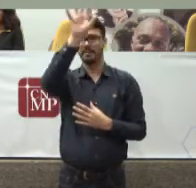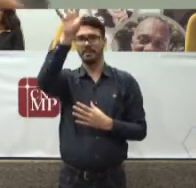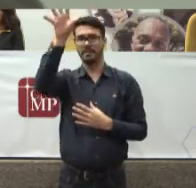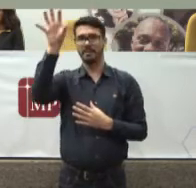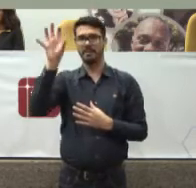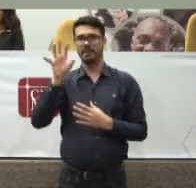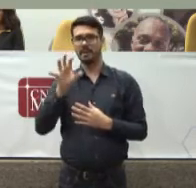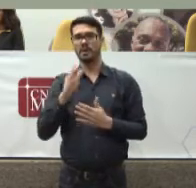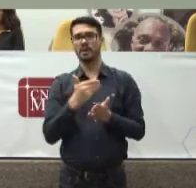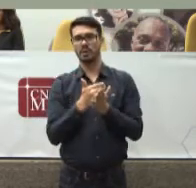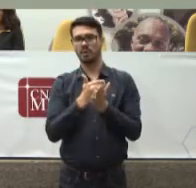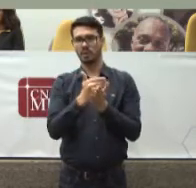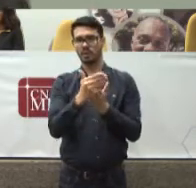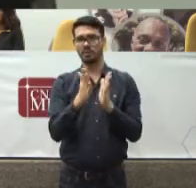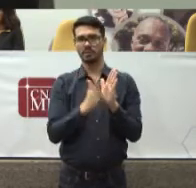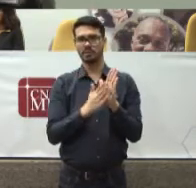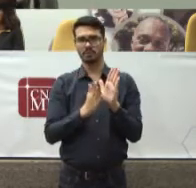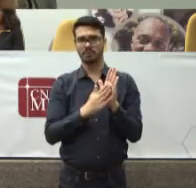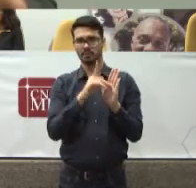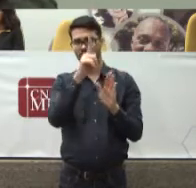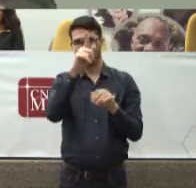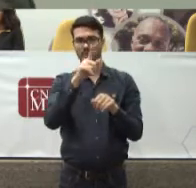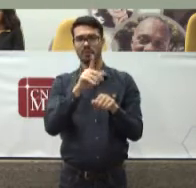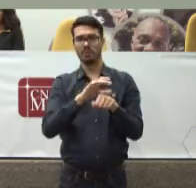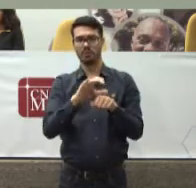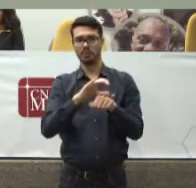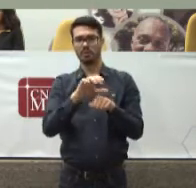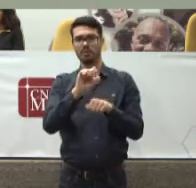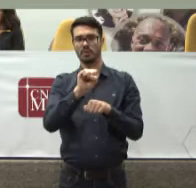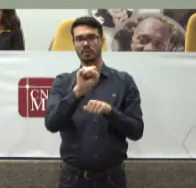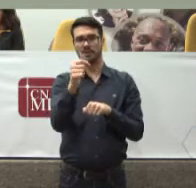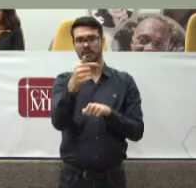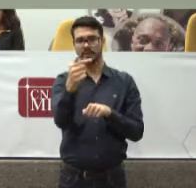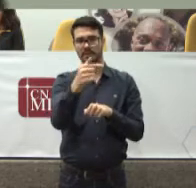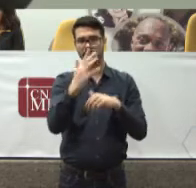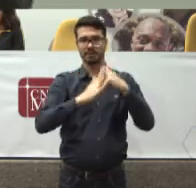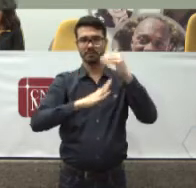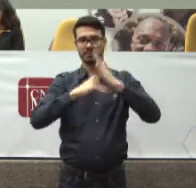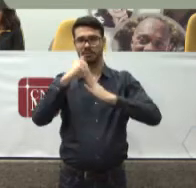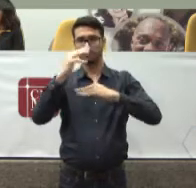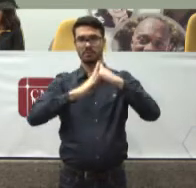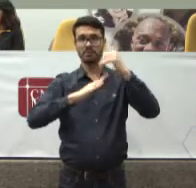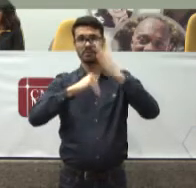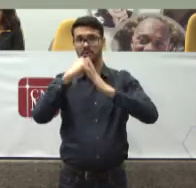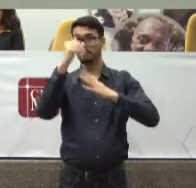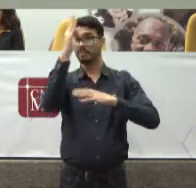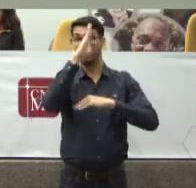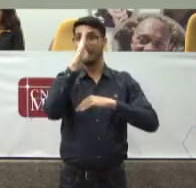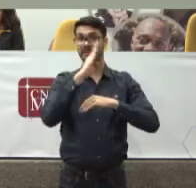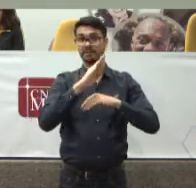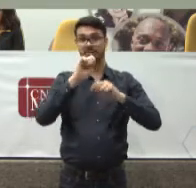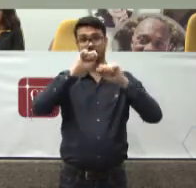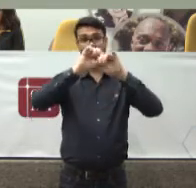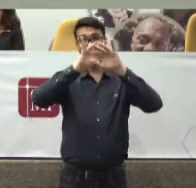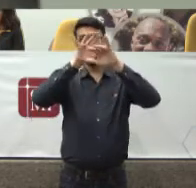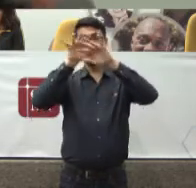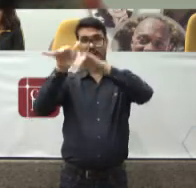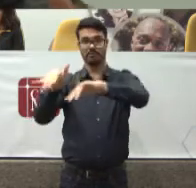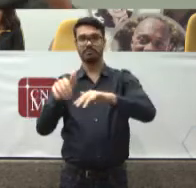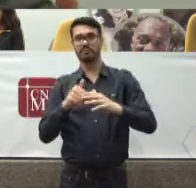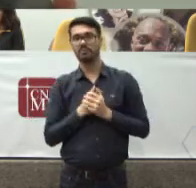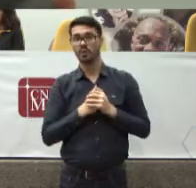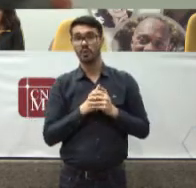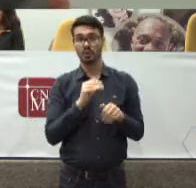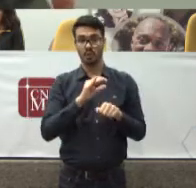Iniciamos O primeiro curso Com 87 Profissionais De medicina De todas As unidades Da federação O